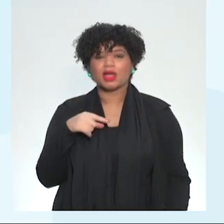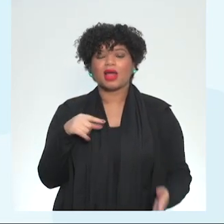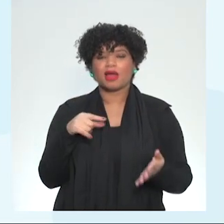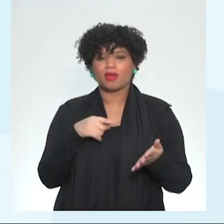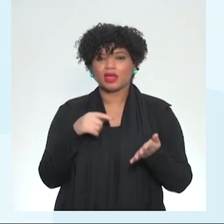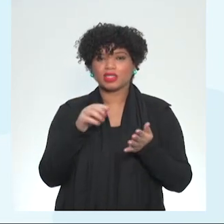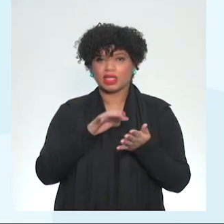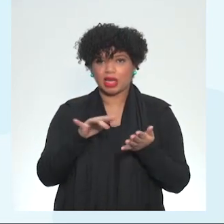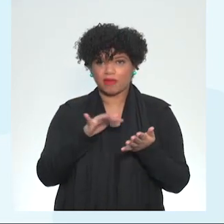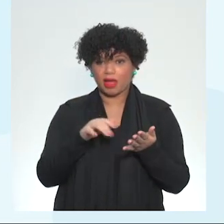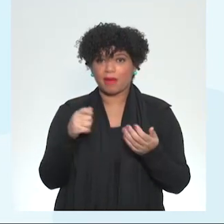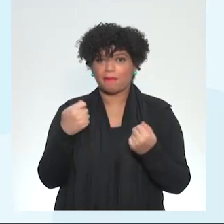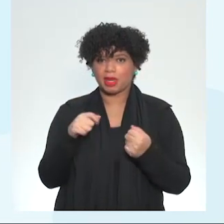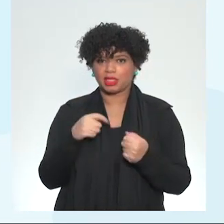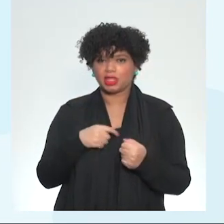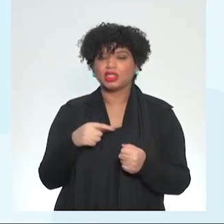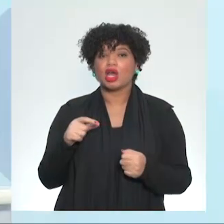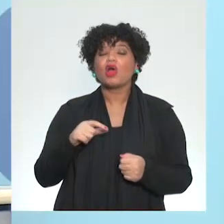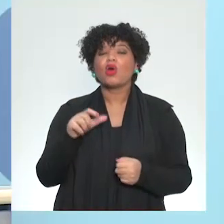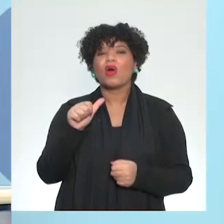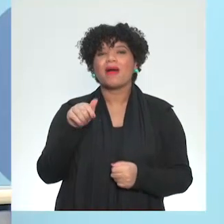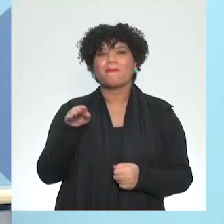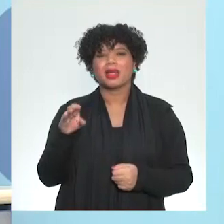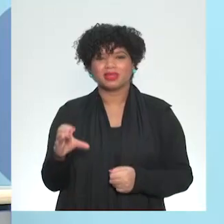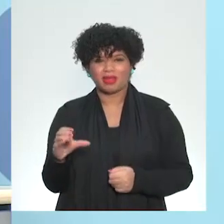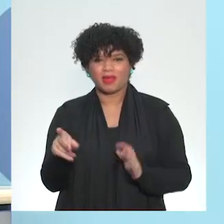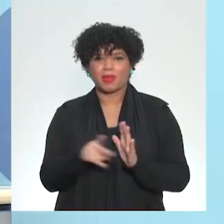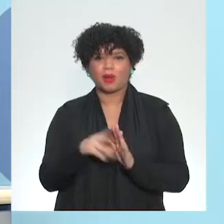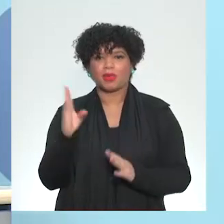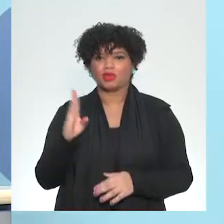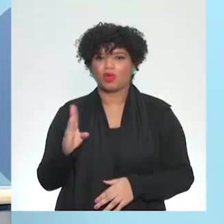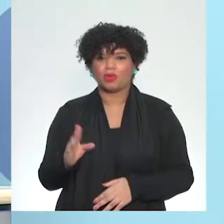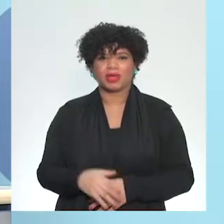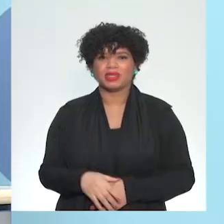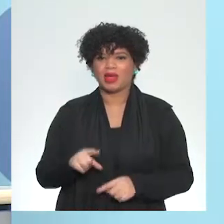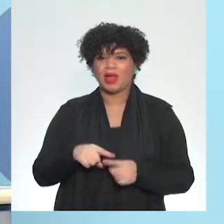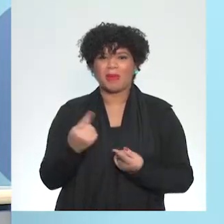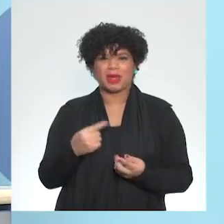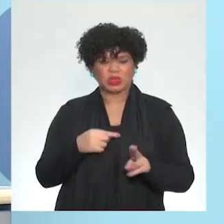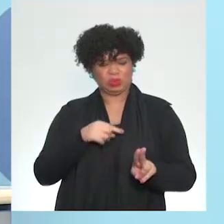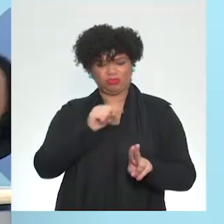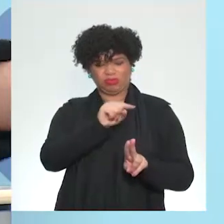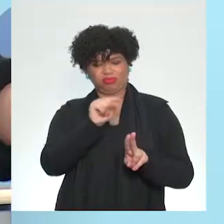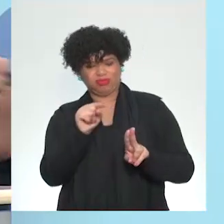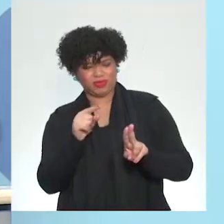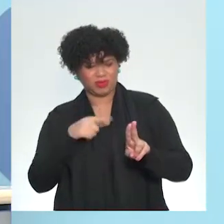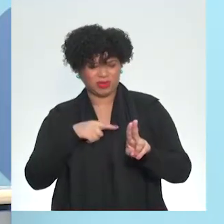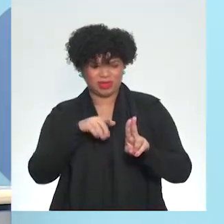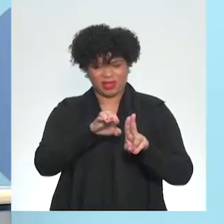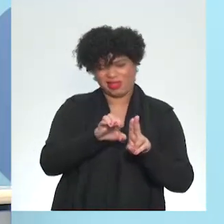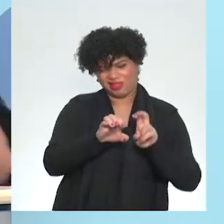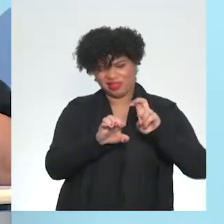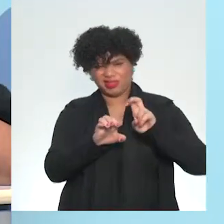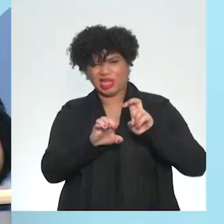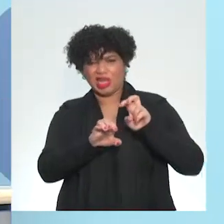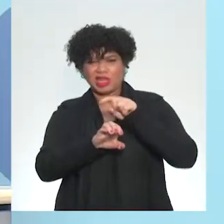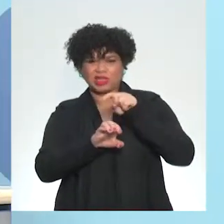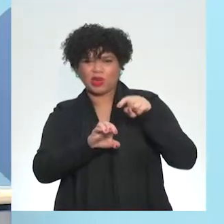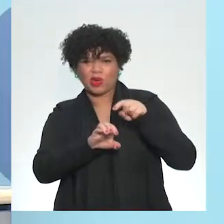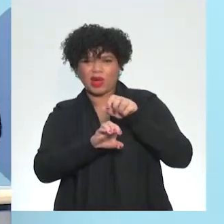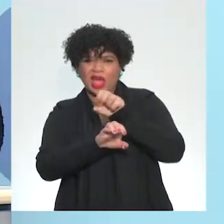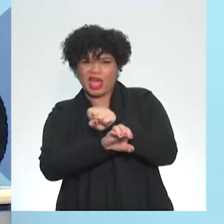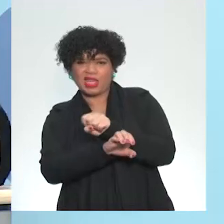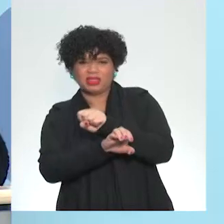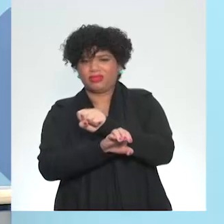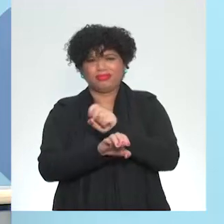em língua portuguesa, você tem que usar o nosso alfabeto? Você colocar uns U com trema, umas tremas em cima do E, colocar lá uns S,